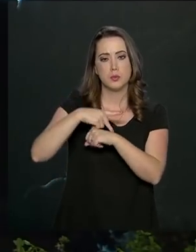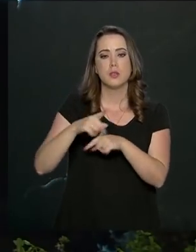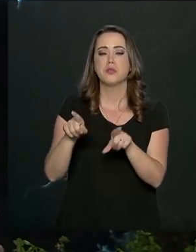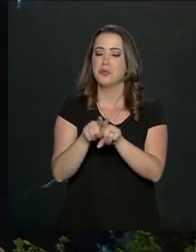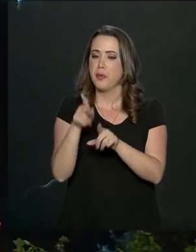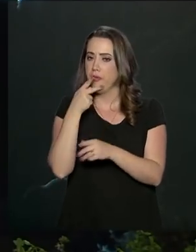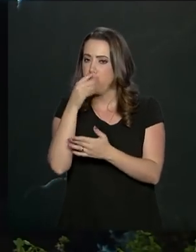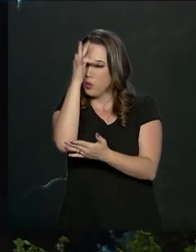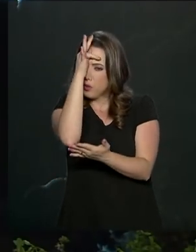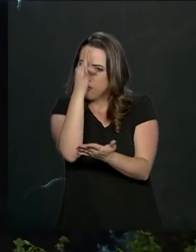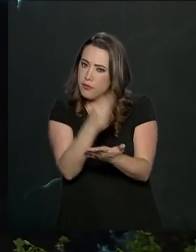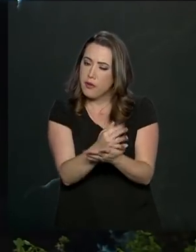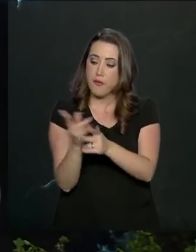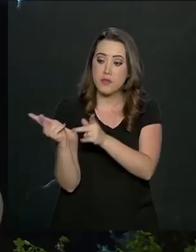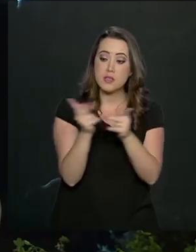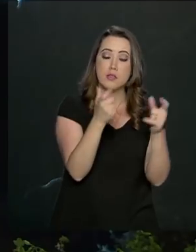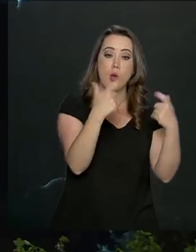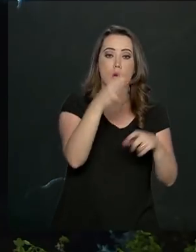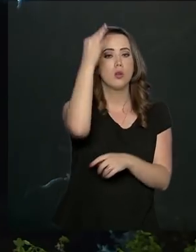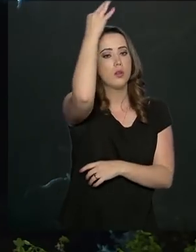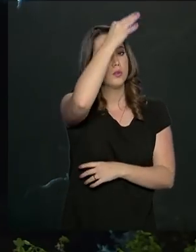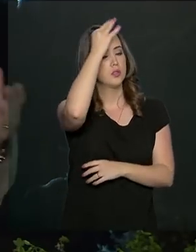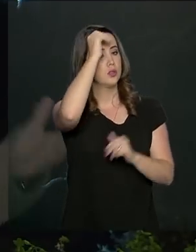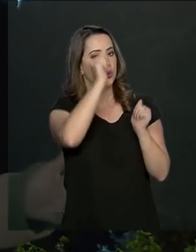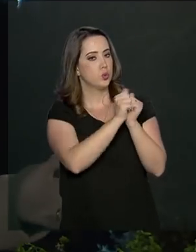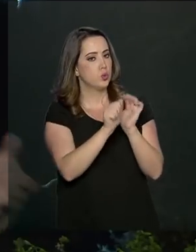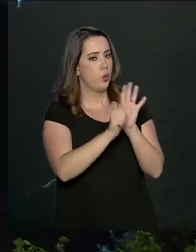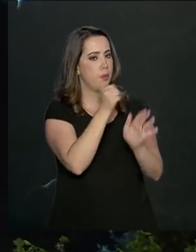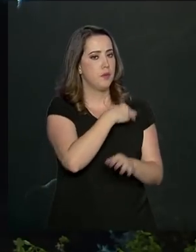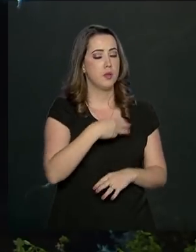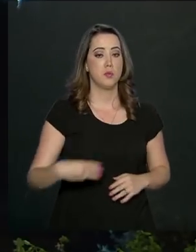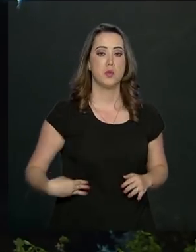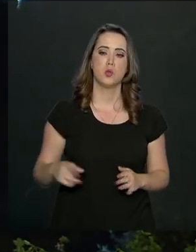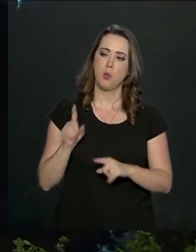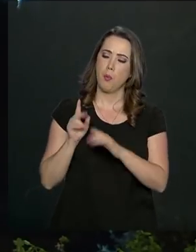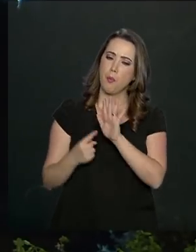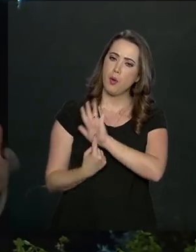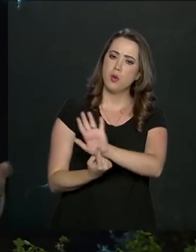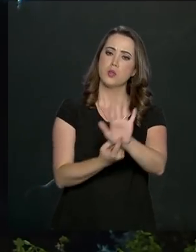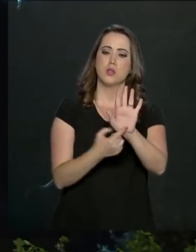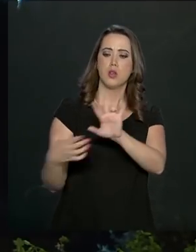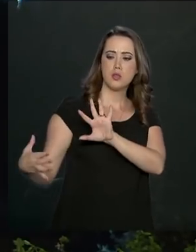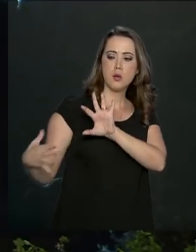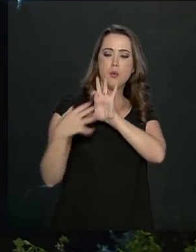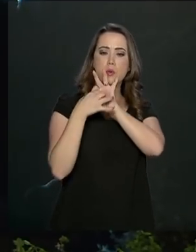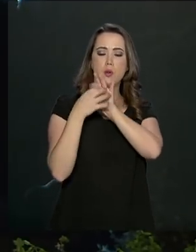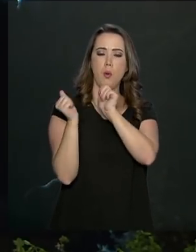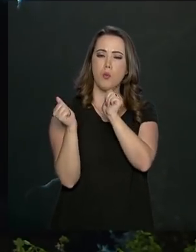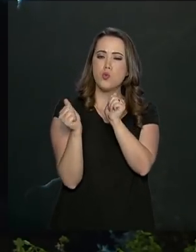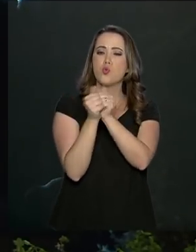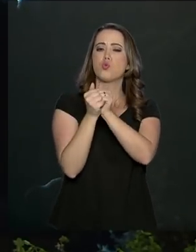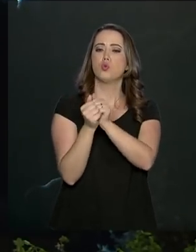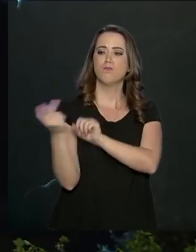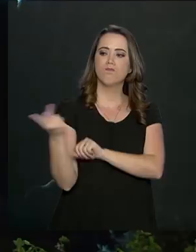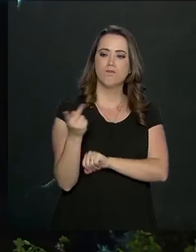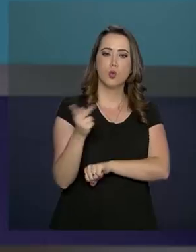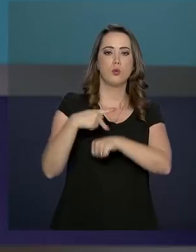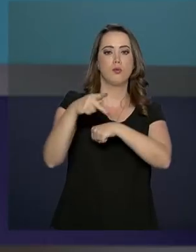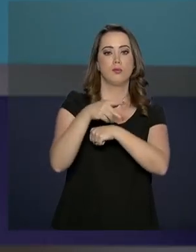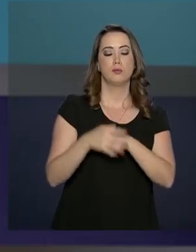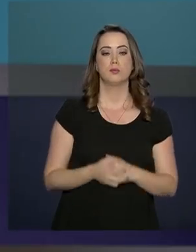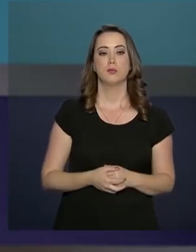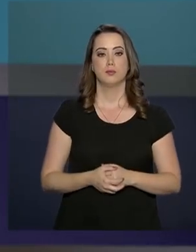fé. As visitas aos locais sagrados, ao lado do primeiro ministro, reforçam essa afinidade e a proximidade das duas nações.